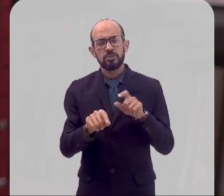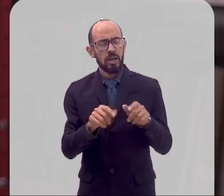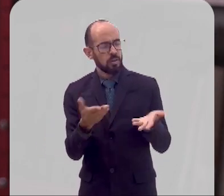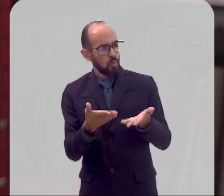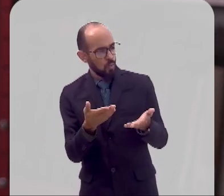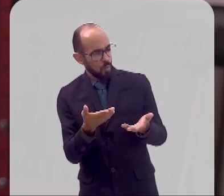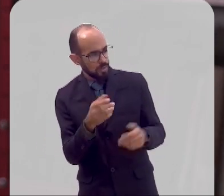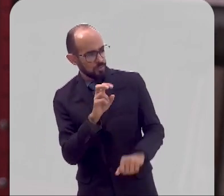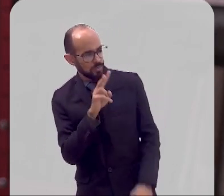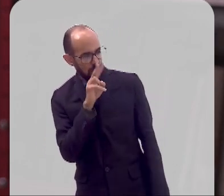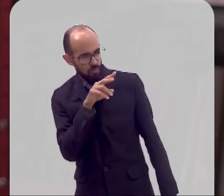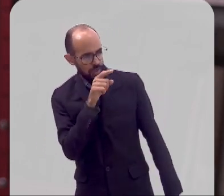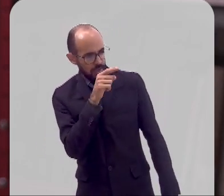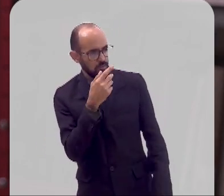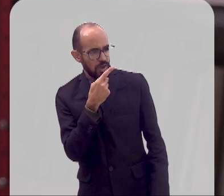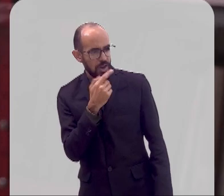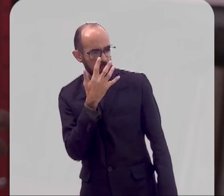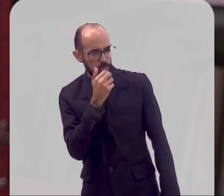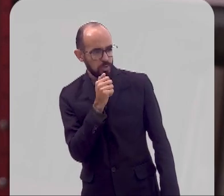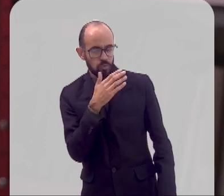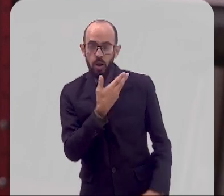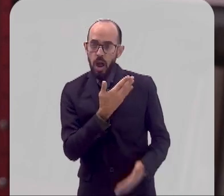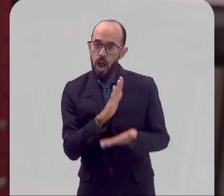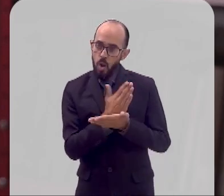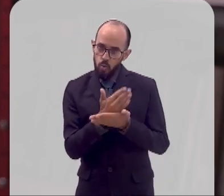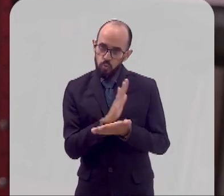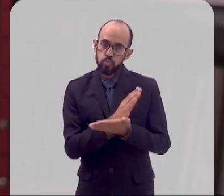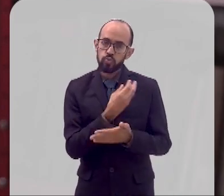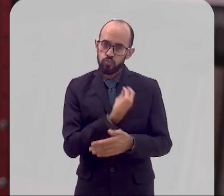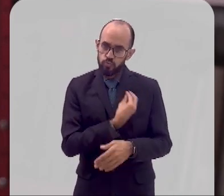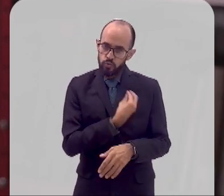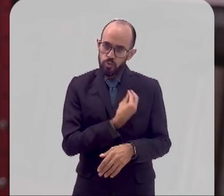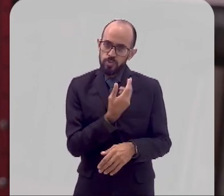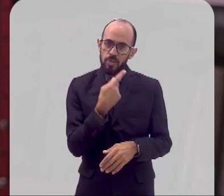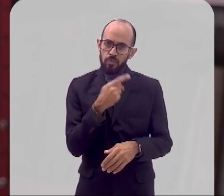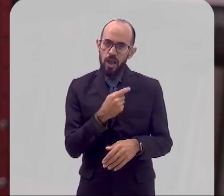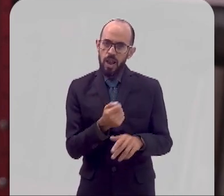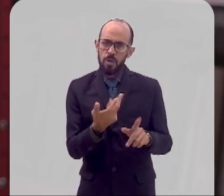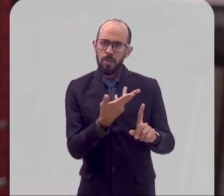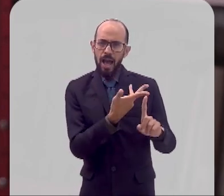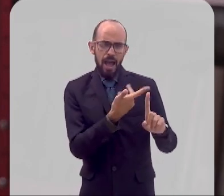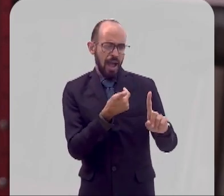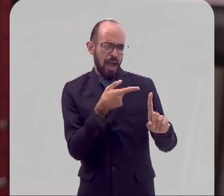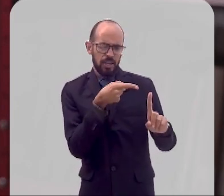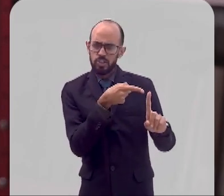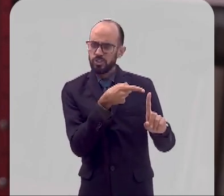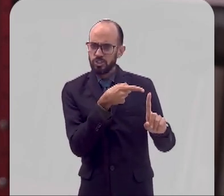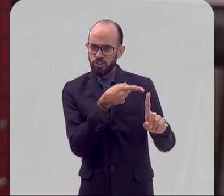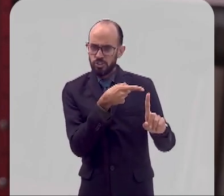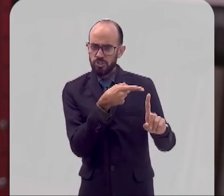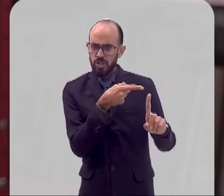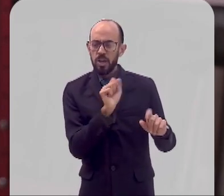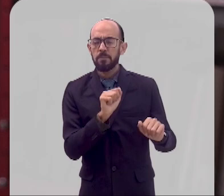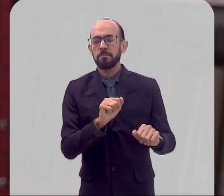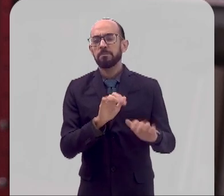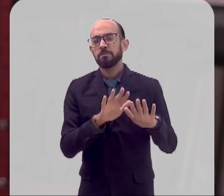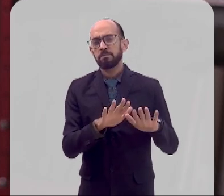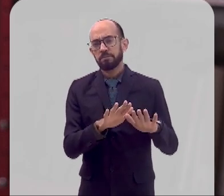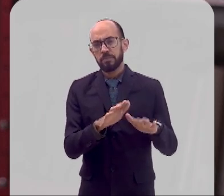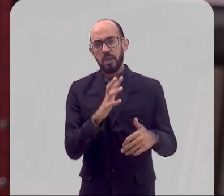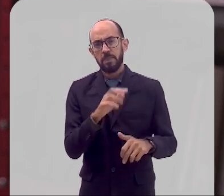acha assim, ah, é bonito. Ah, alguns ainda funcionam, né? É bonito, é uma obra de arte, vários são obras de arte, né?